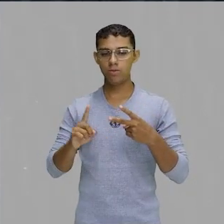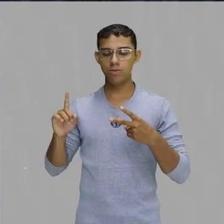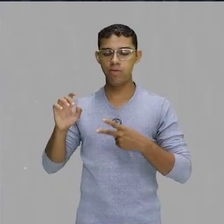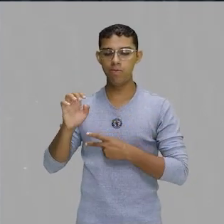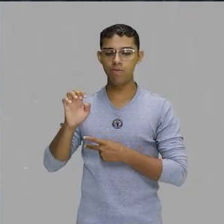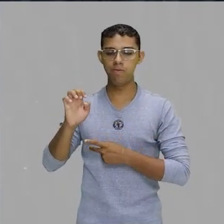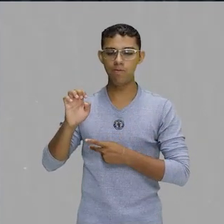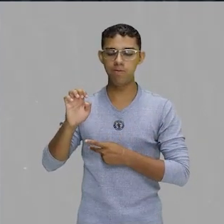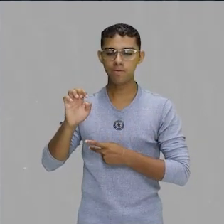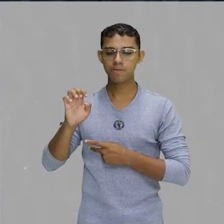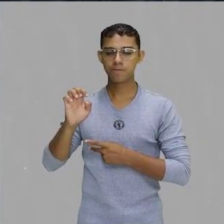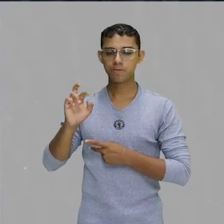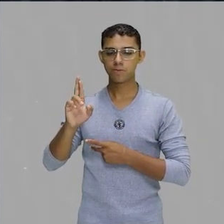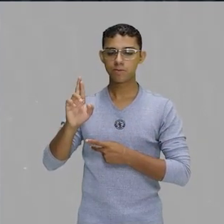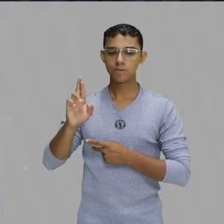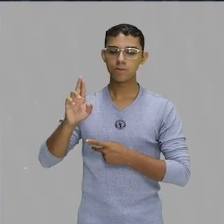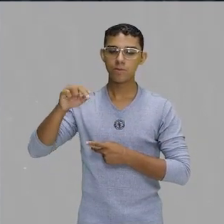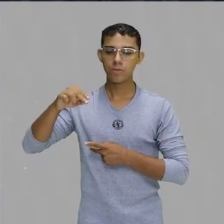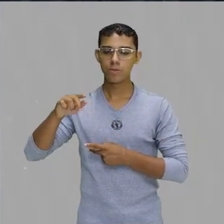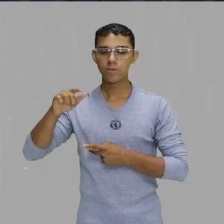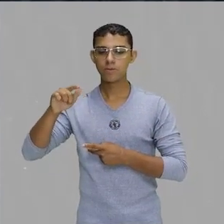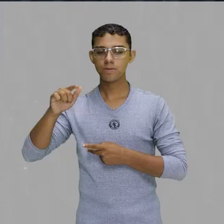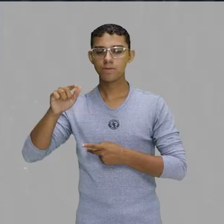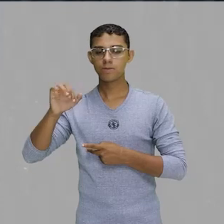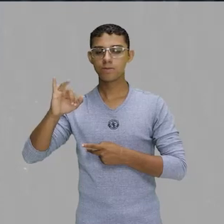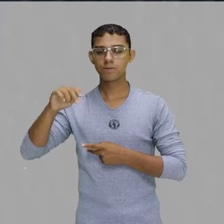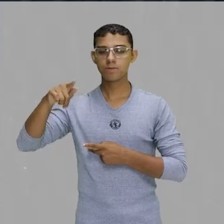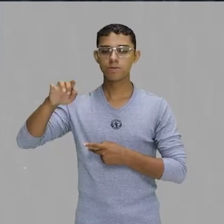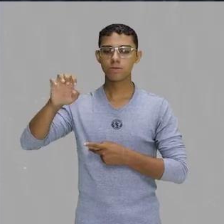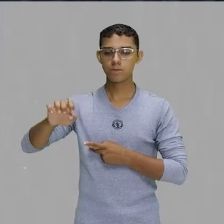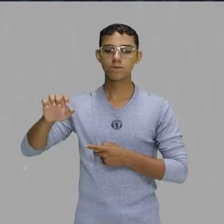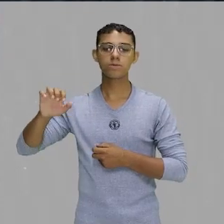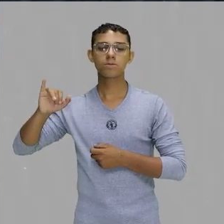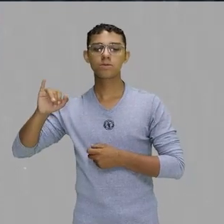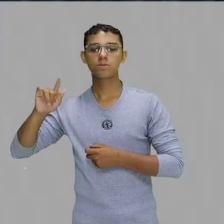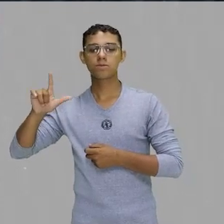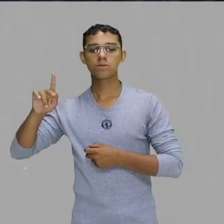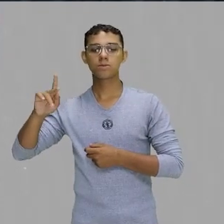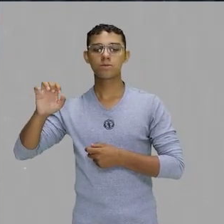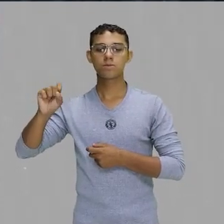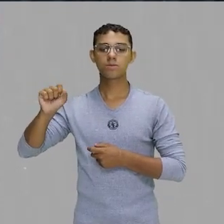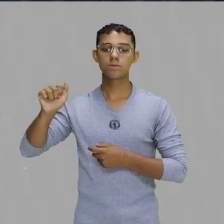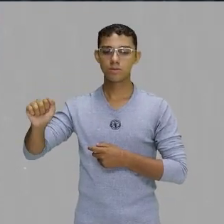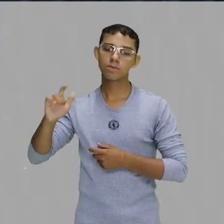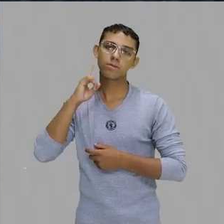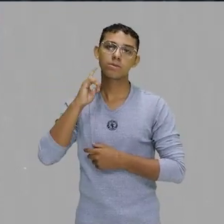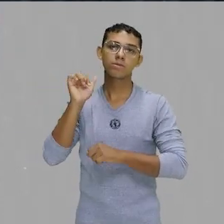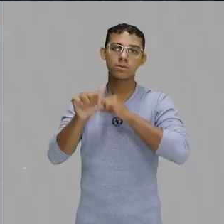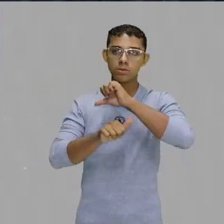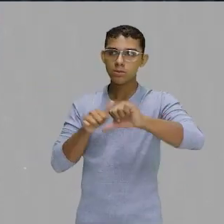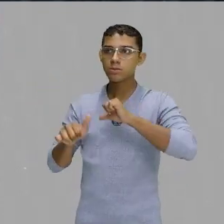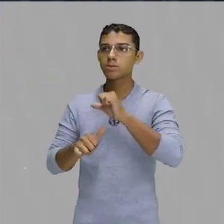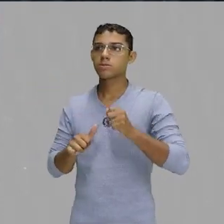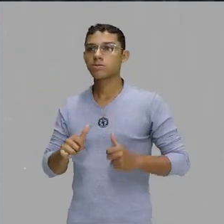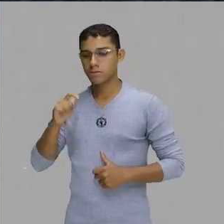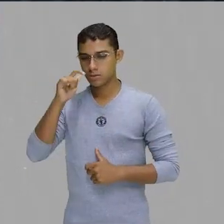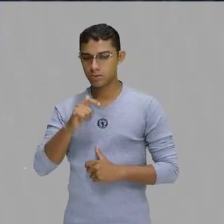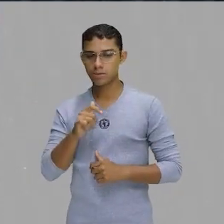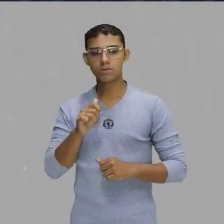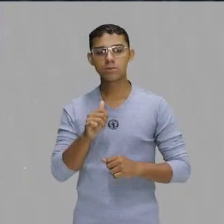do Julio Iglesias, que eu falei para vocês, que atualmente está mudando um pouco o seu estilo para o reggaeton.